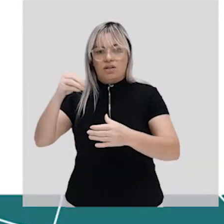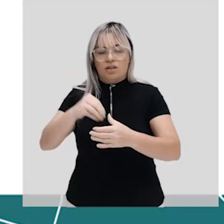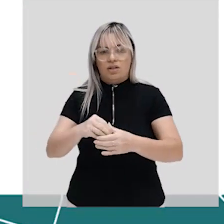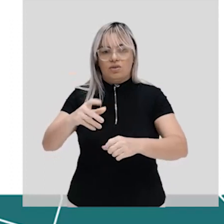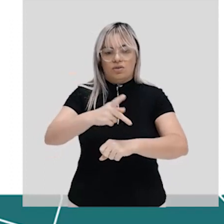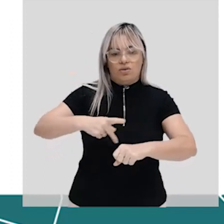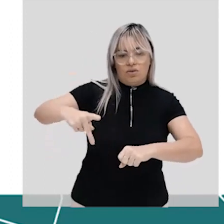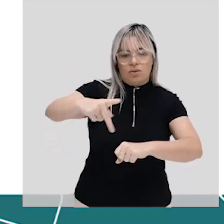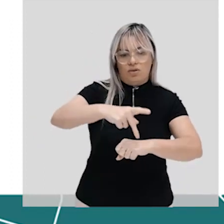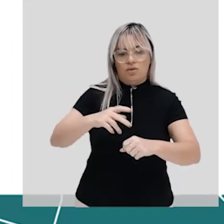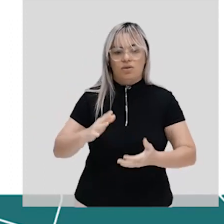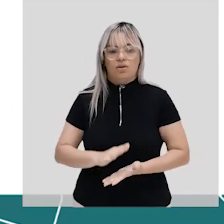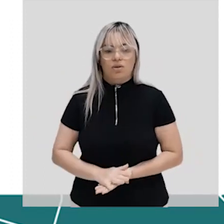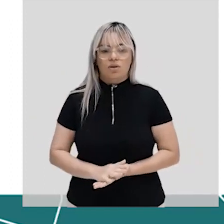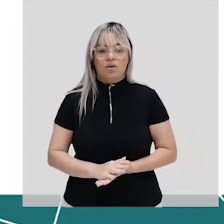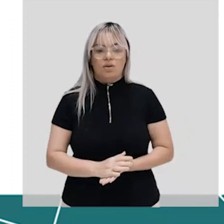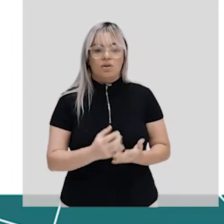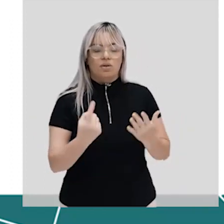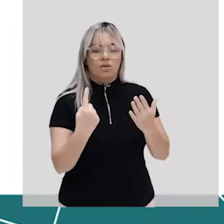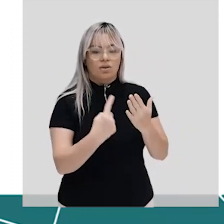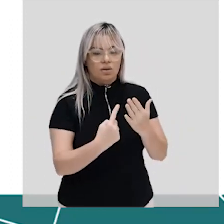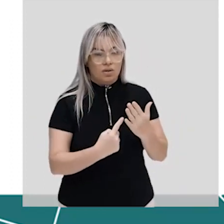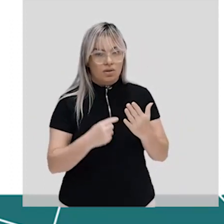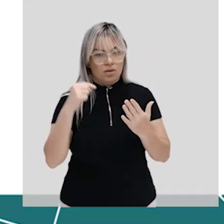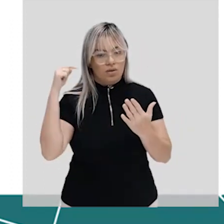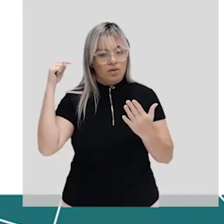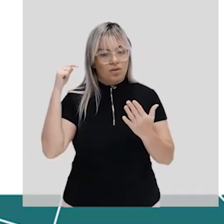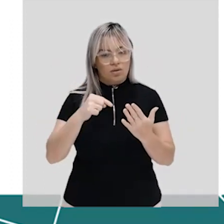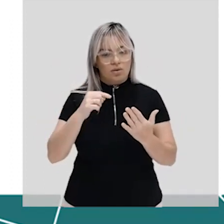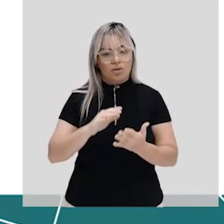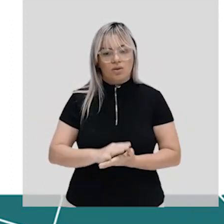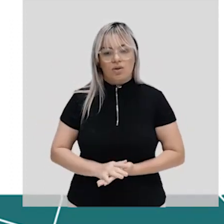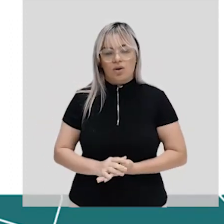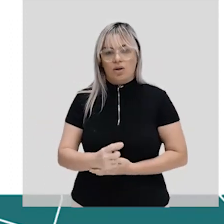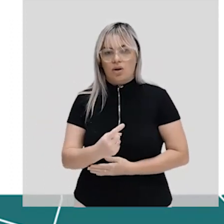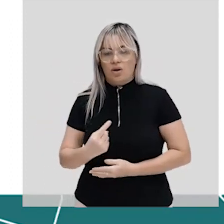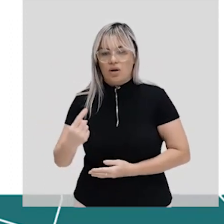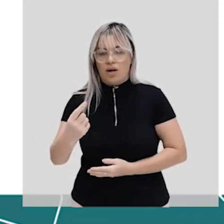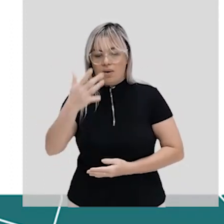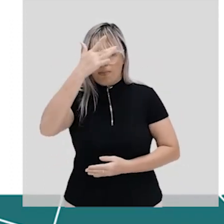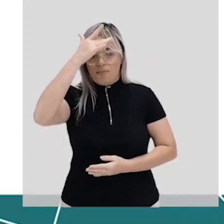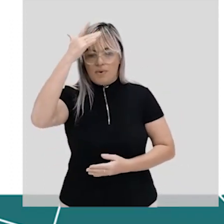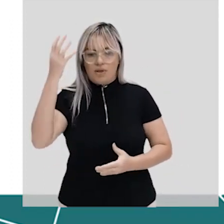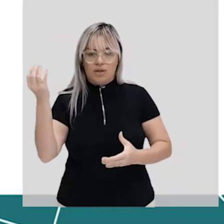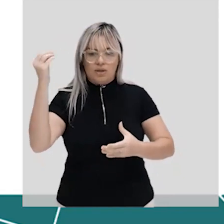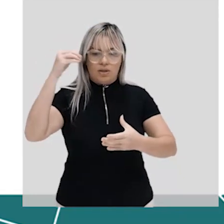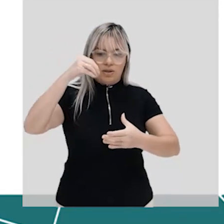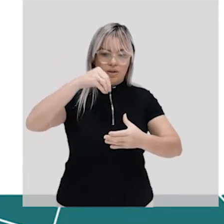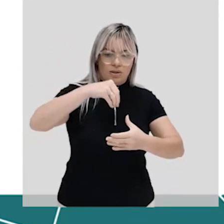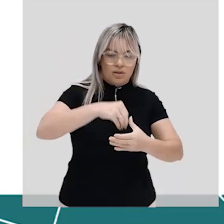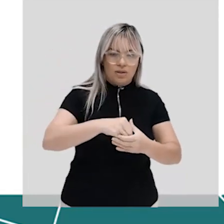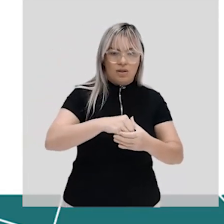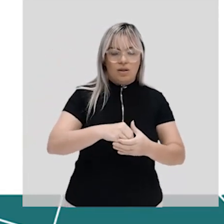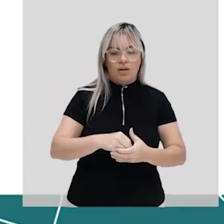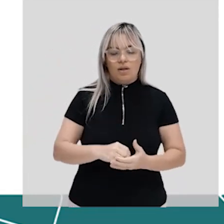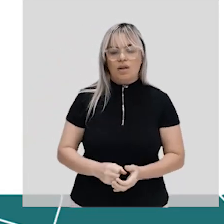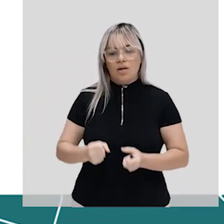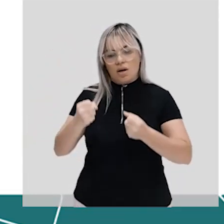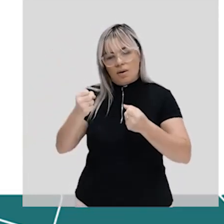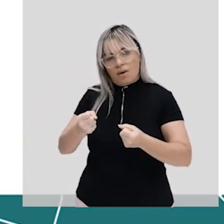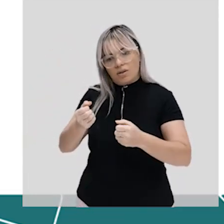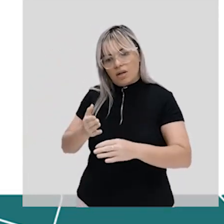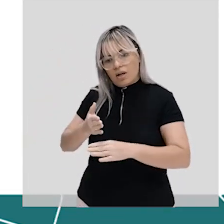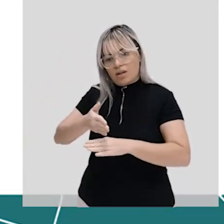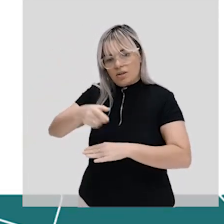coloca o indivíduo como centro da participação política por meio da separação entre a esfera pública e privada